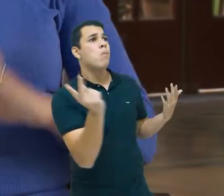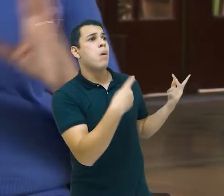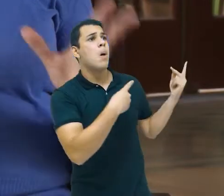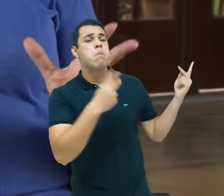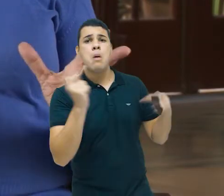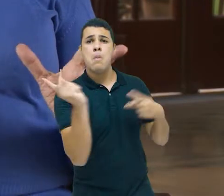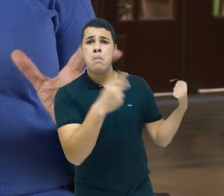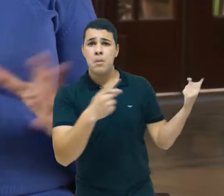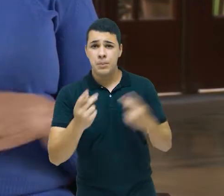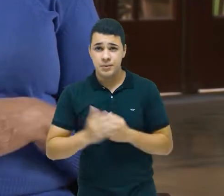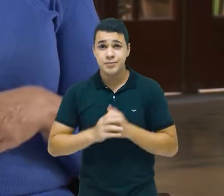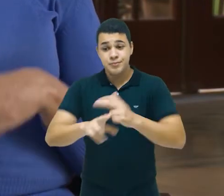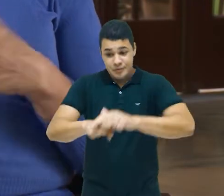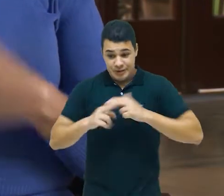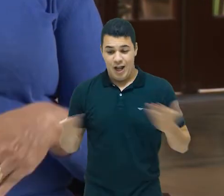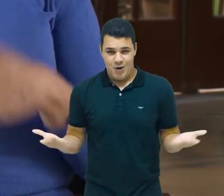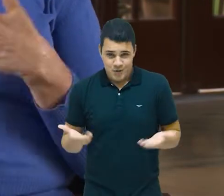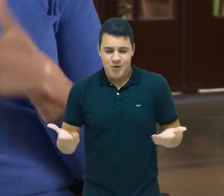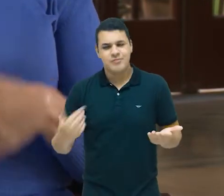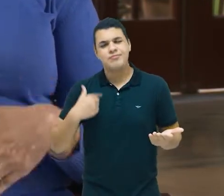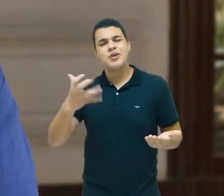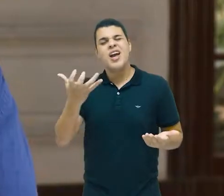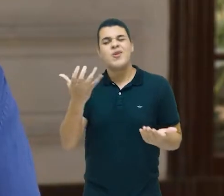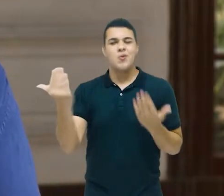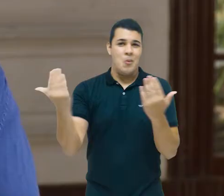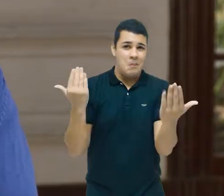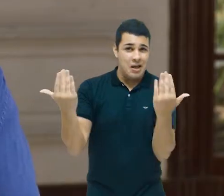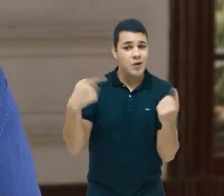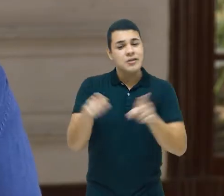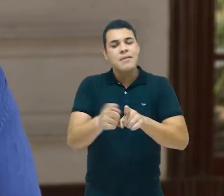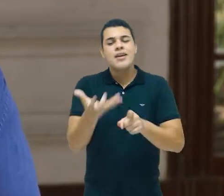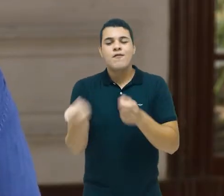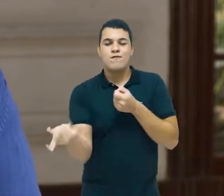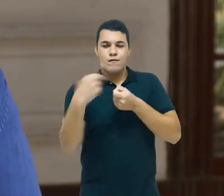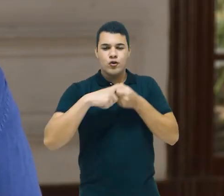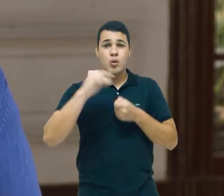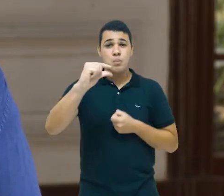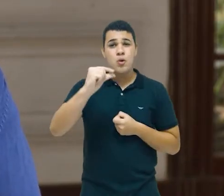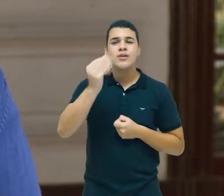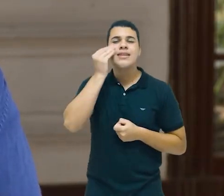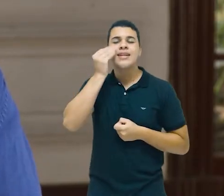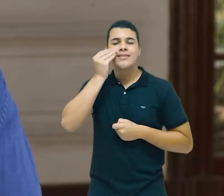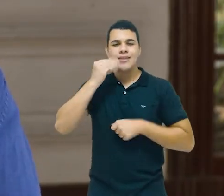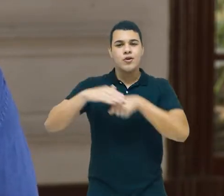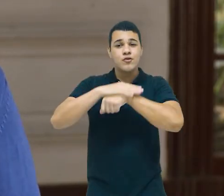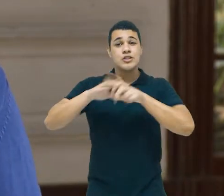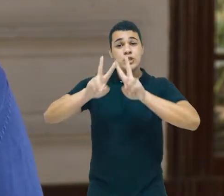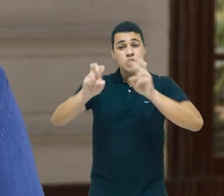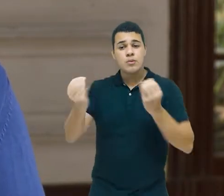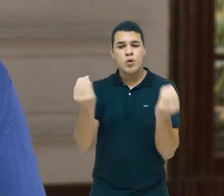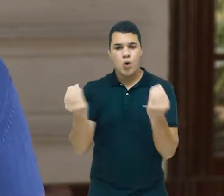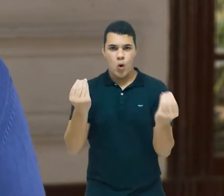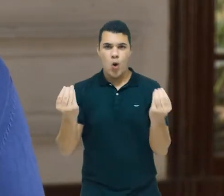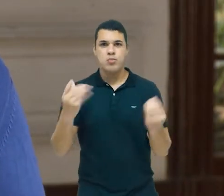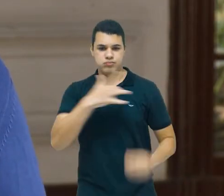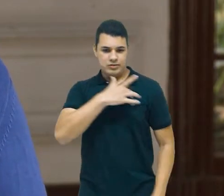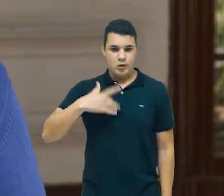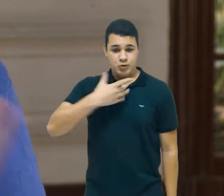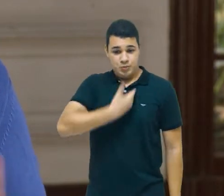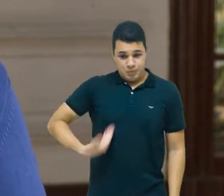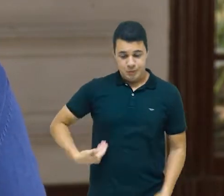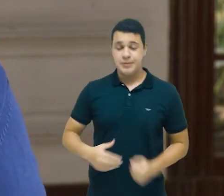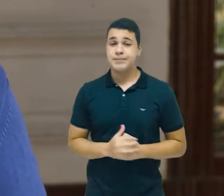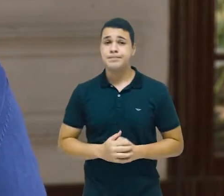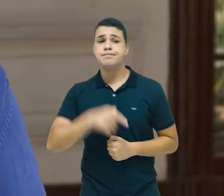Bem, então, com esse preâmbulo, eu vou, agora, voltar e tentar conversar sobre o sistema de saúde. O que